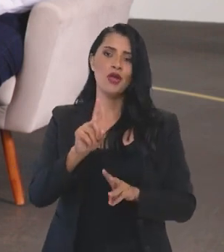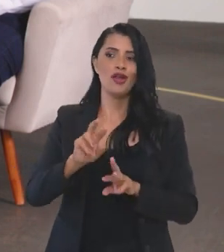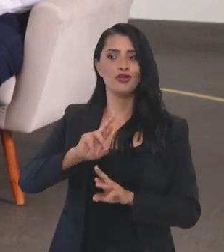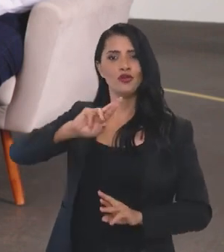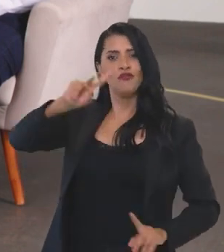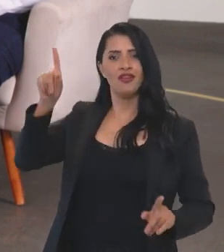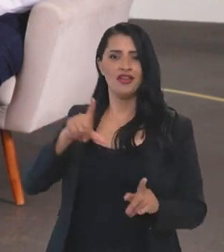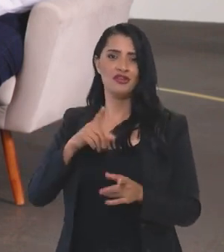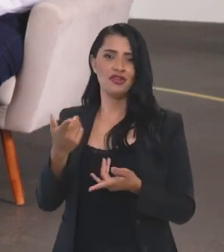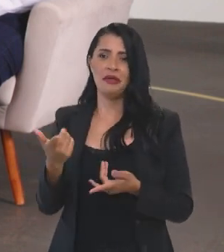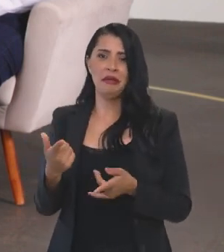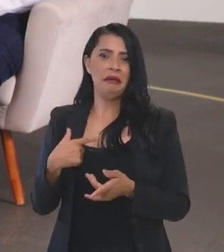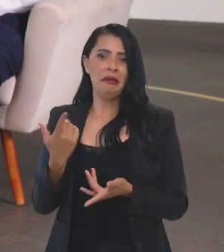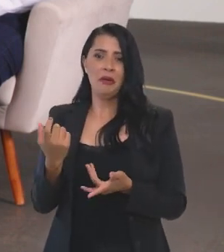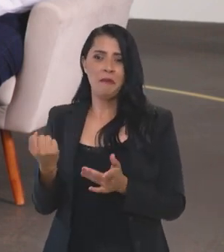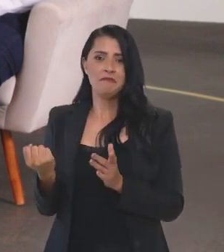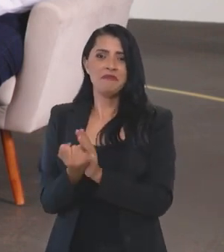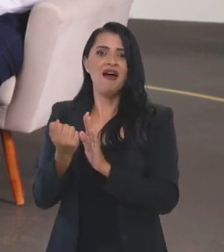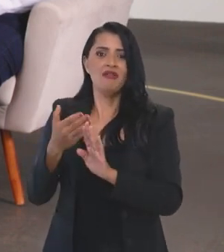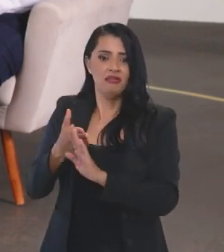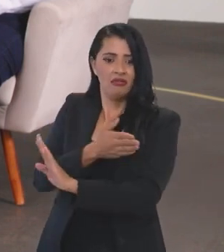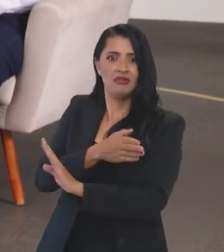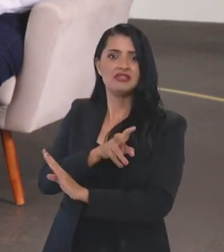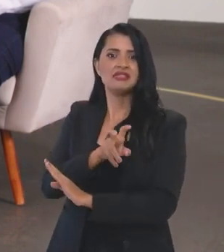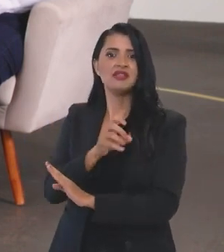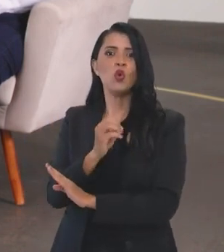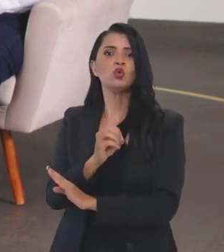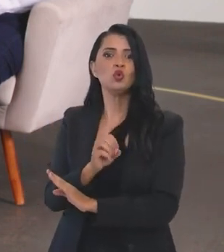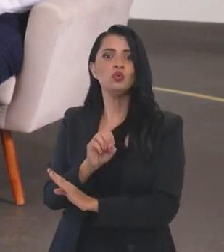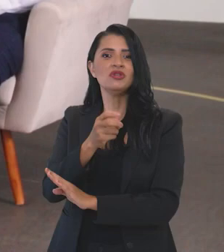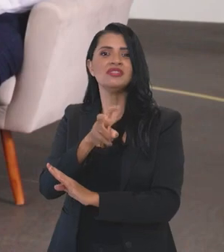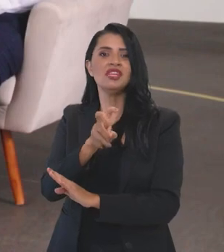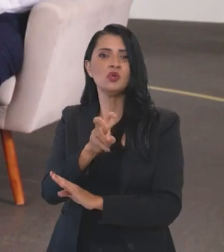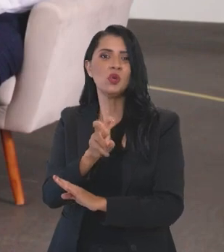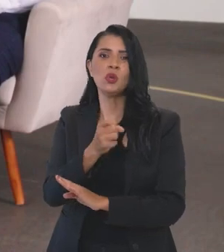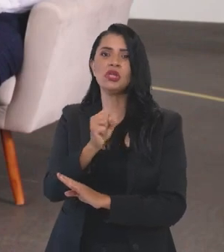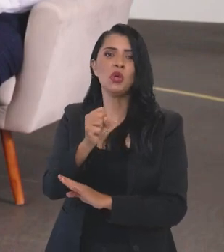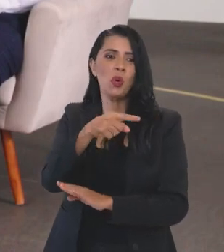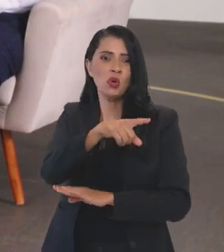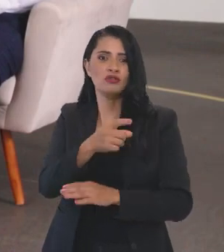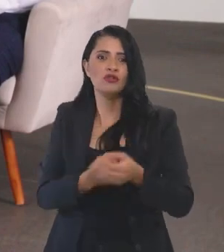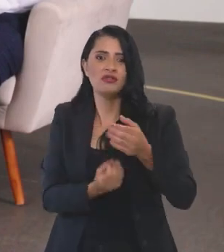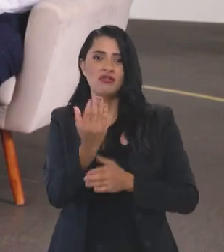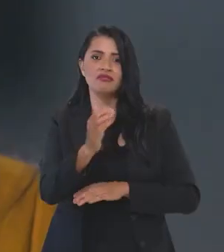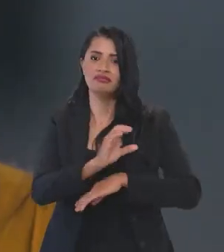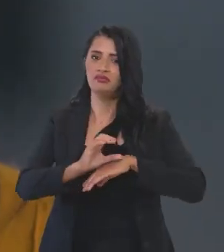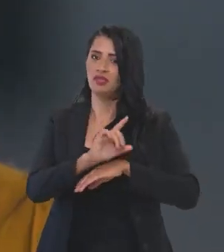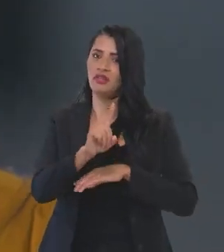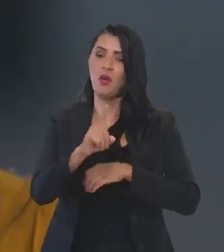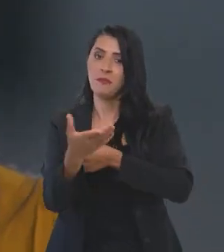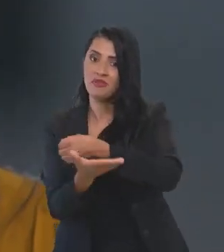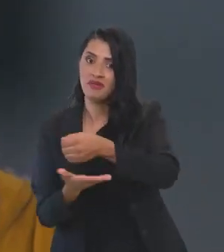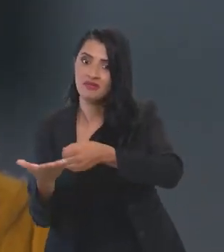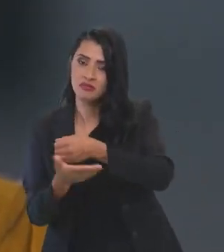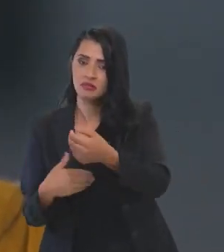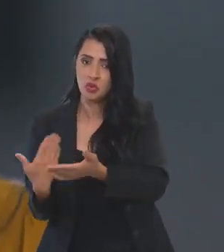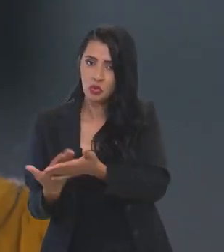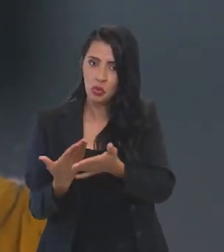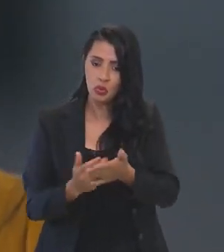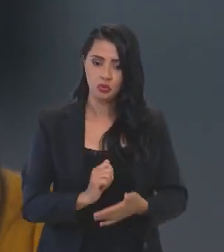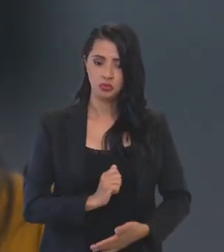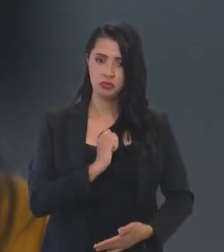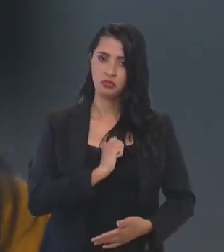um marco como o 5 de outubro de 88, que foi a promulgação da nossa Constituição, mas é embasado em estudos